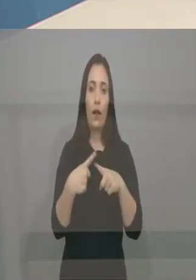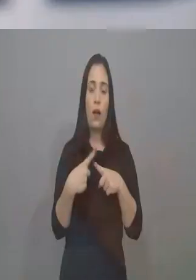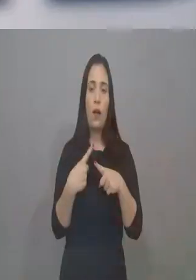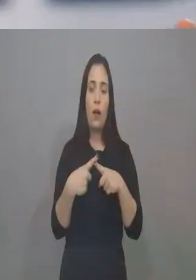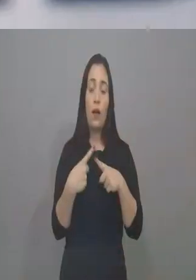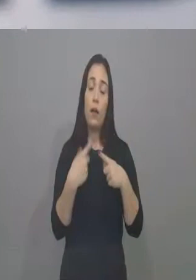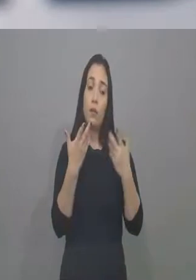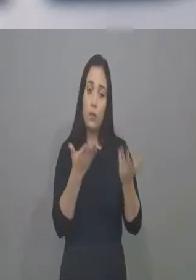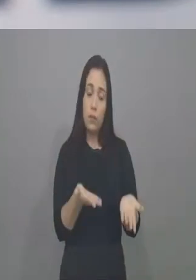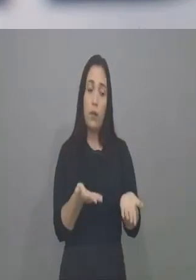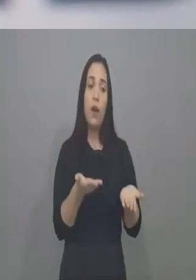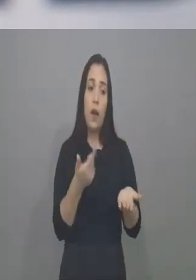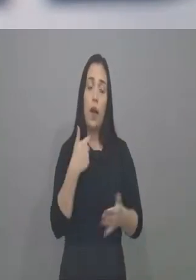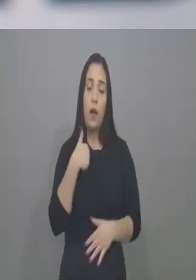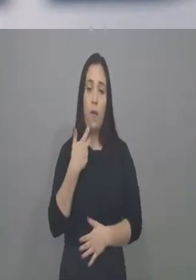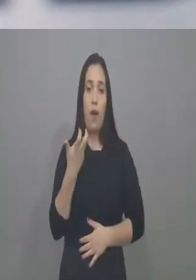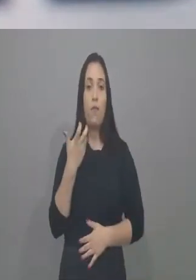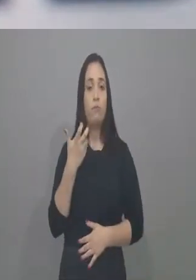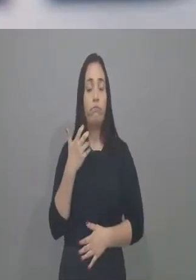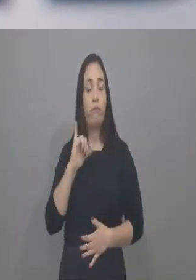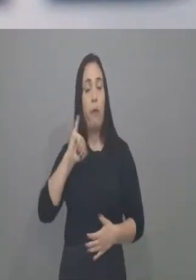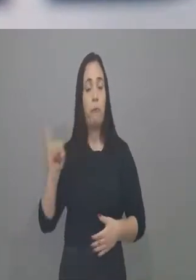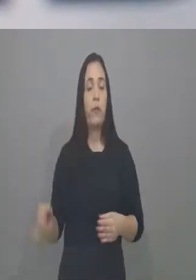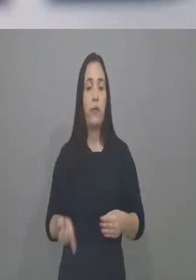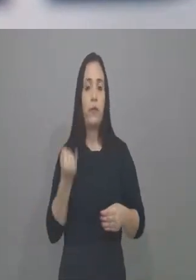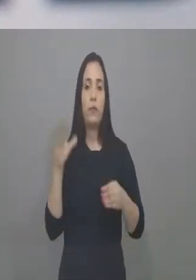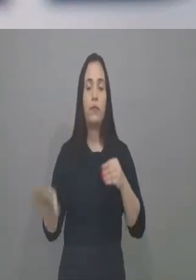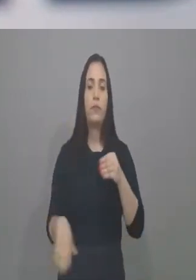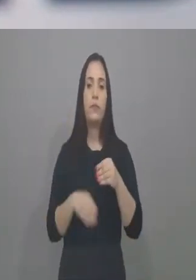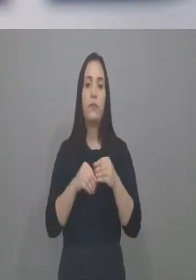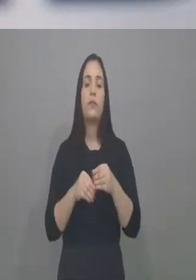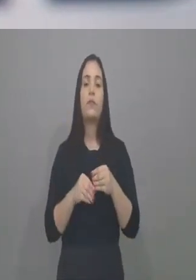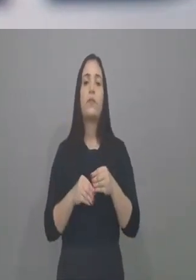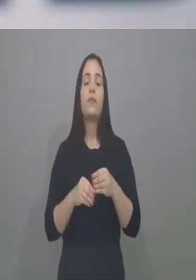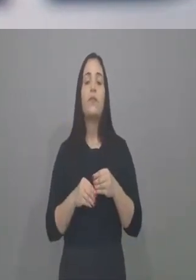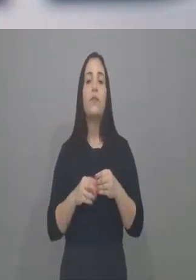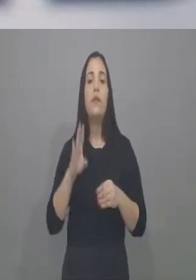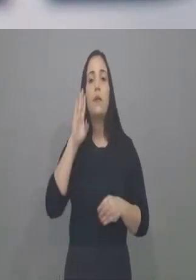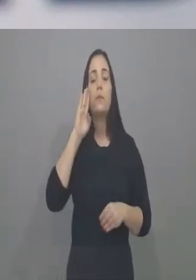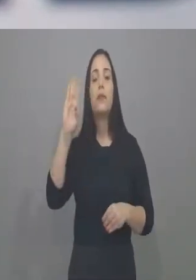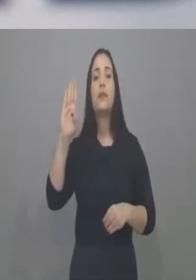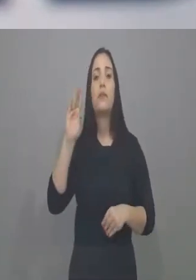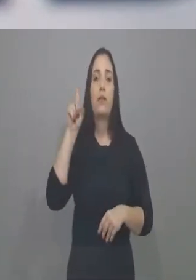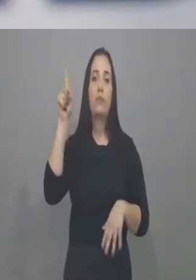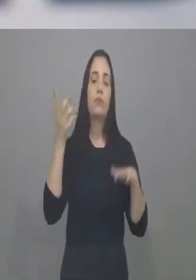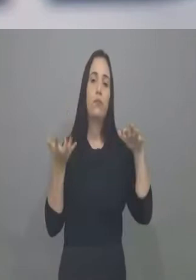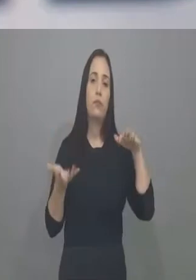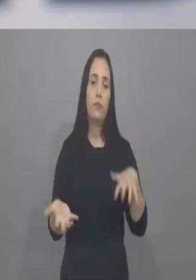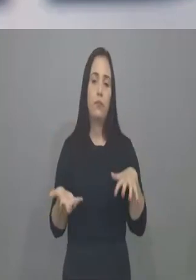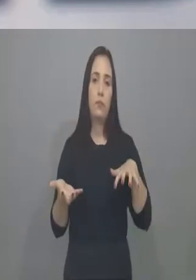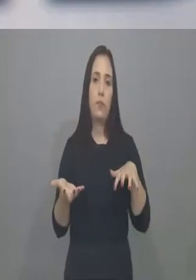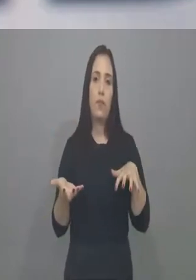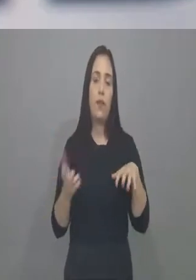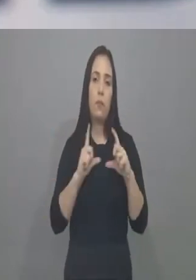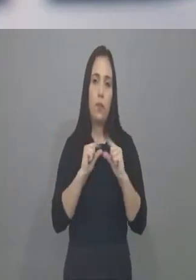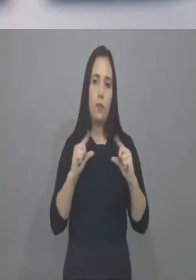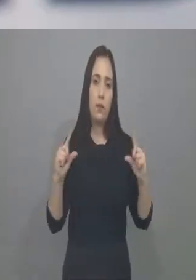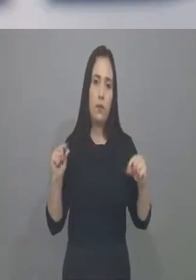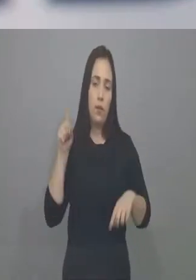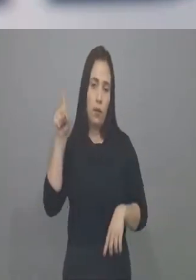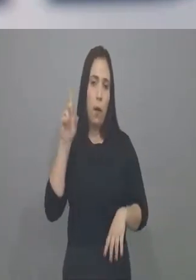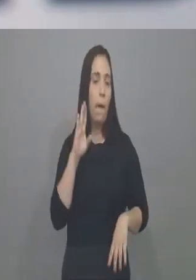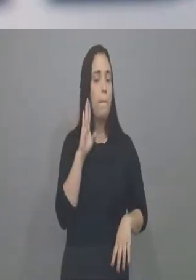E aí, Carlos Federico, cabe ressaltar uma coisa. O parlamento maior, que é o Congresso Nacional, que é o Senado, que é